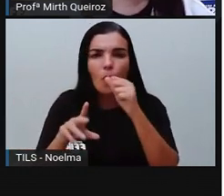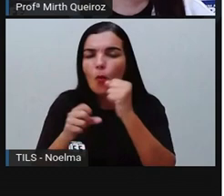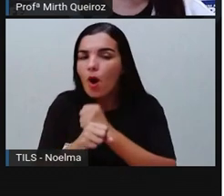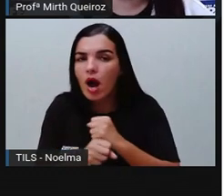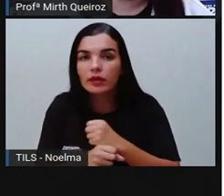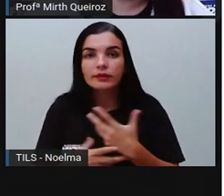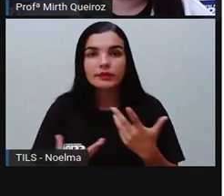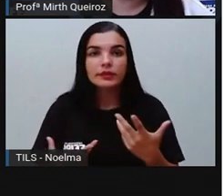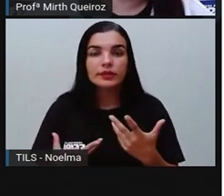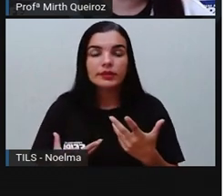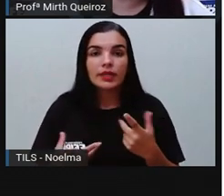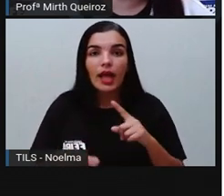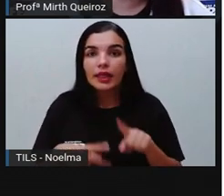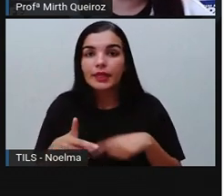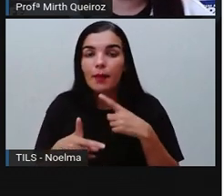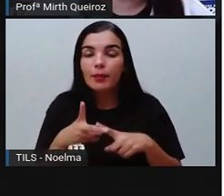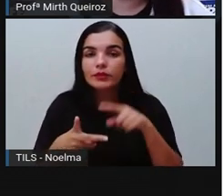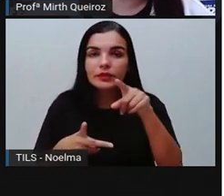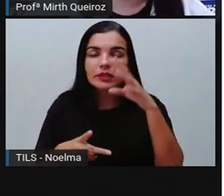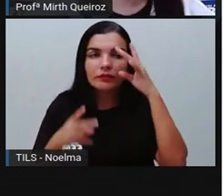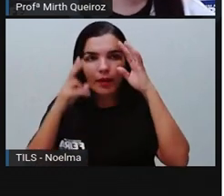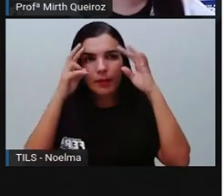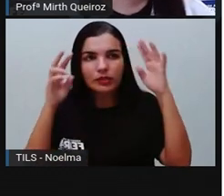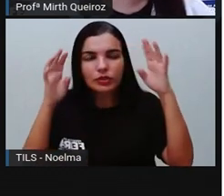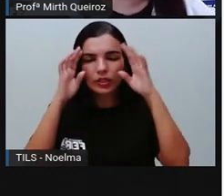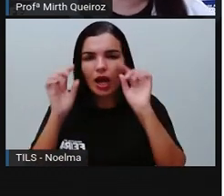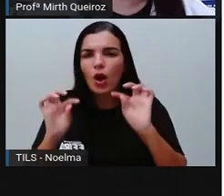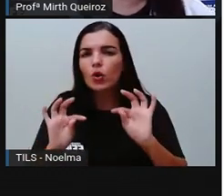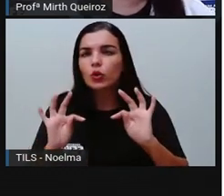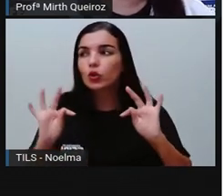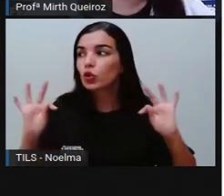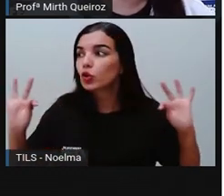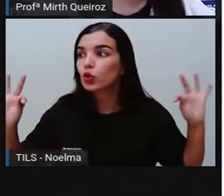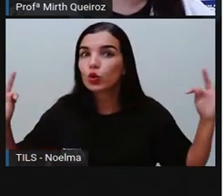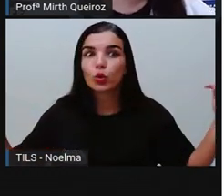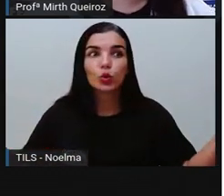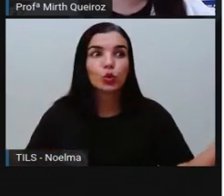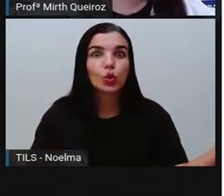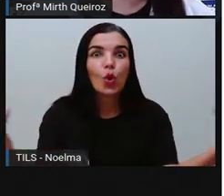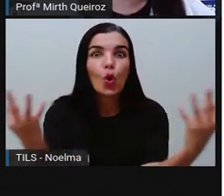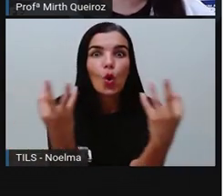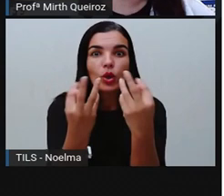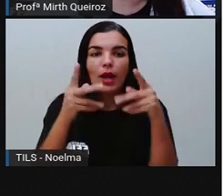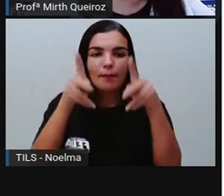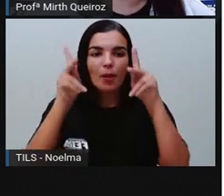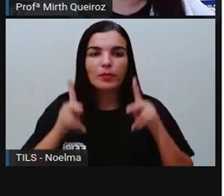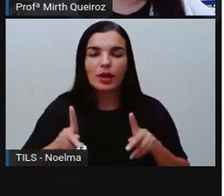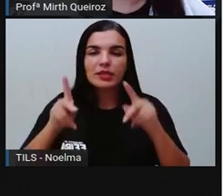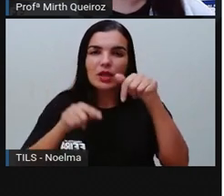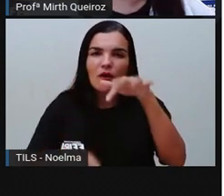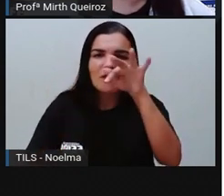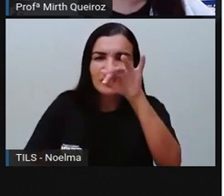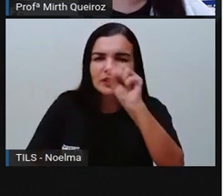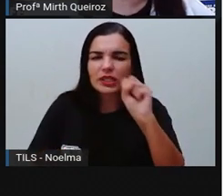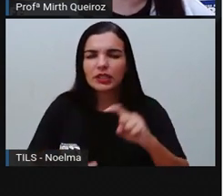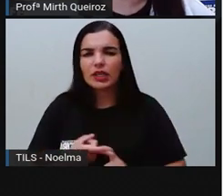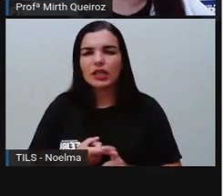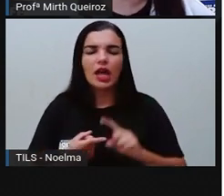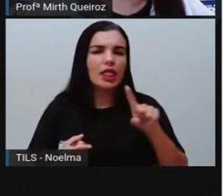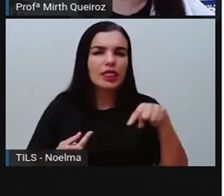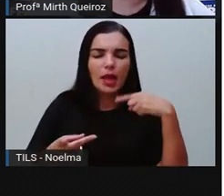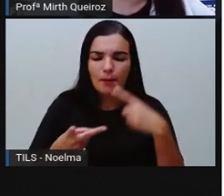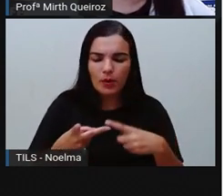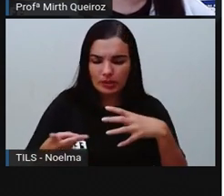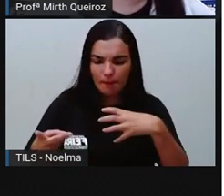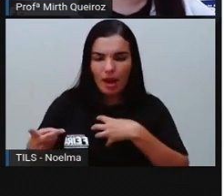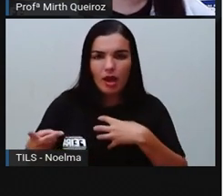E depois vocês vão imaginar aí toda uma população. A nossa cidade de Feira de Santana, depois o nosso estado